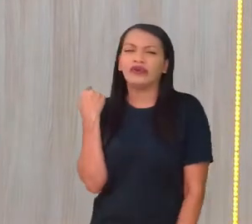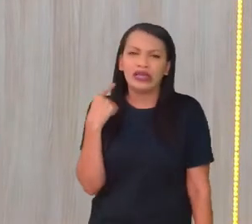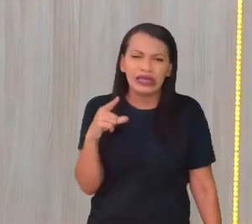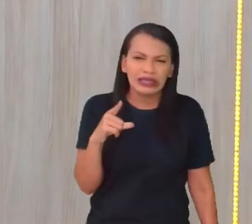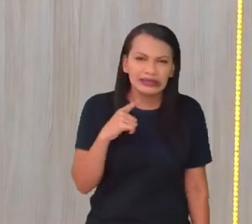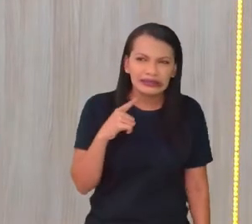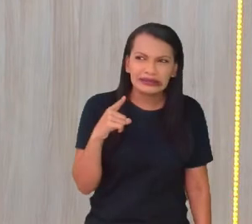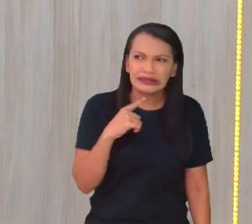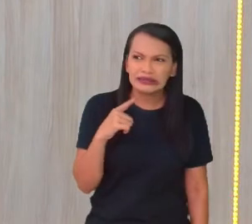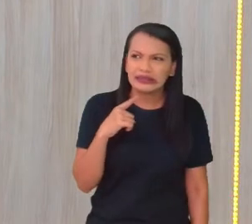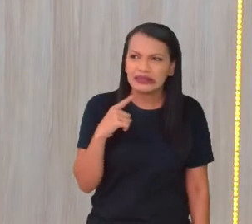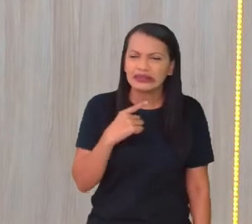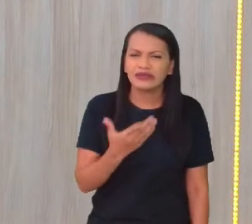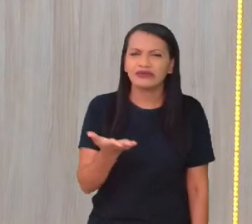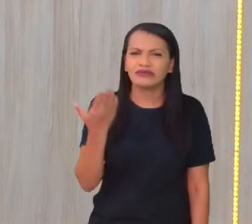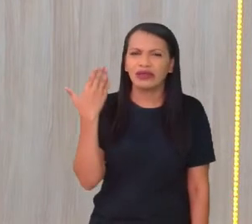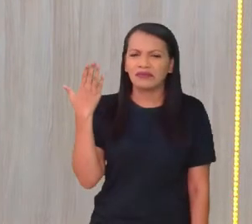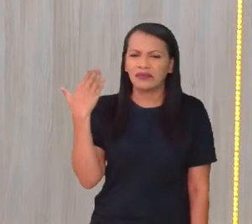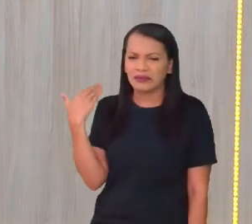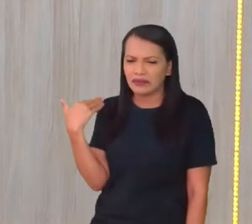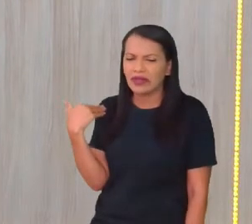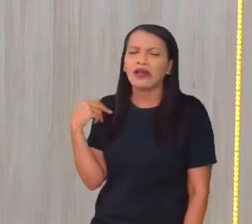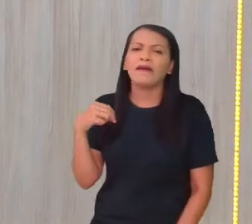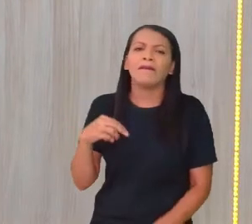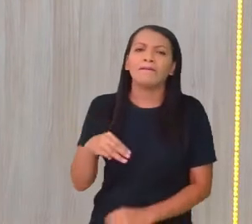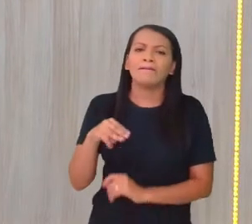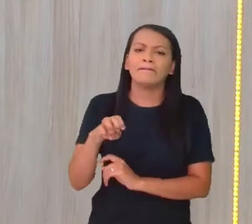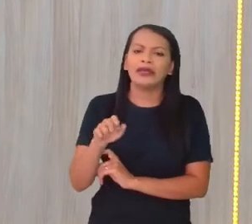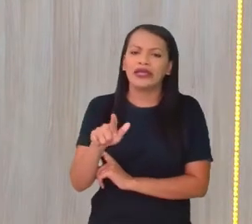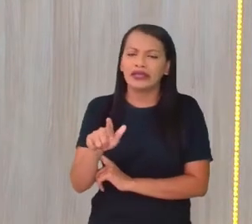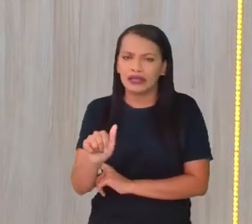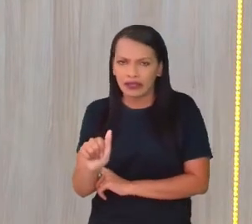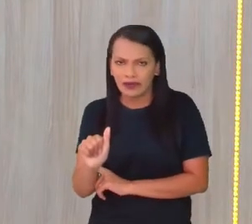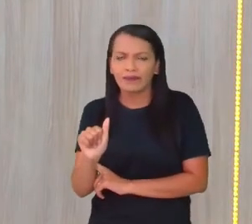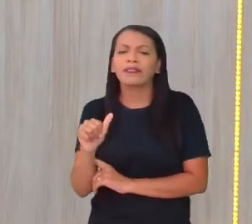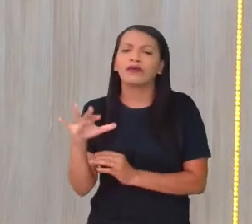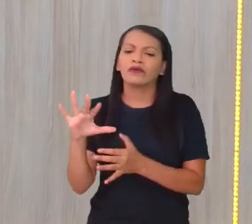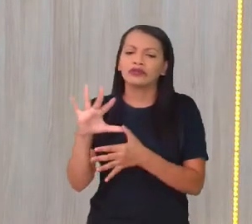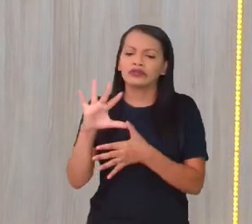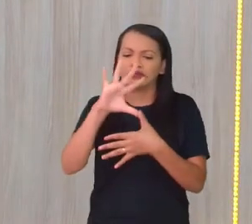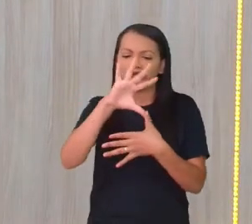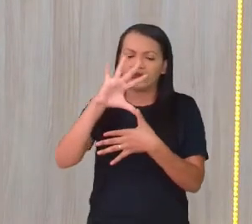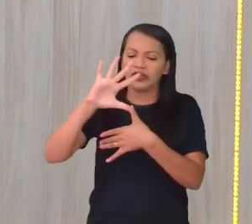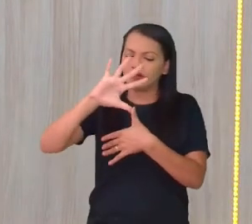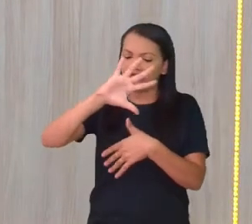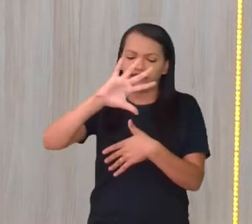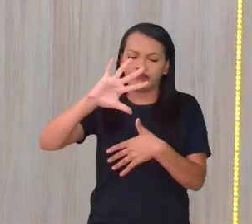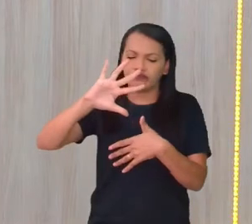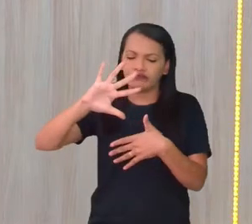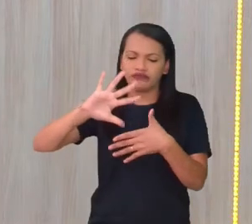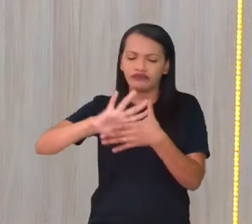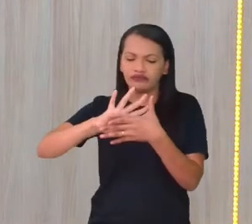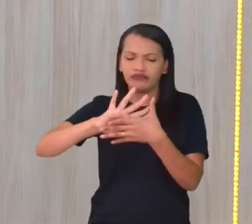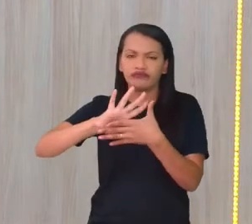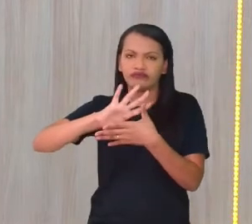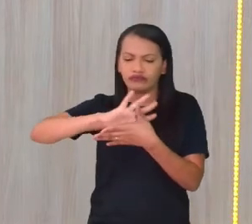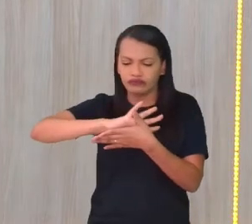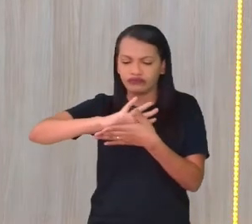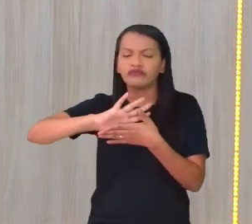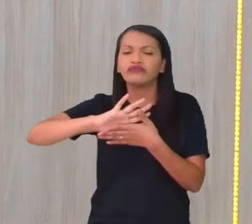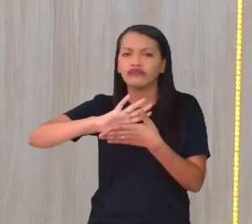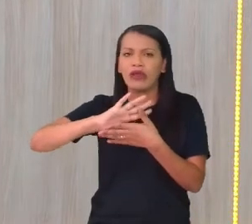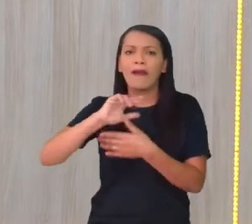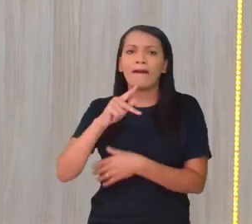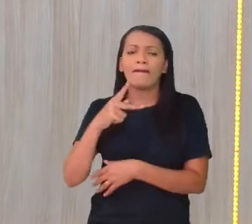tinha lá o mega continente, quando a gente estava tudo juntinho lá, né? Os continentes, justamente. A Pangebra,